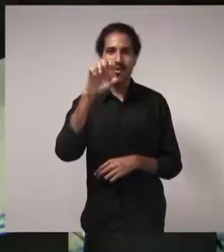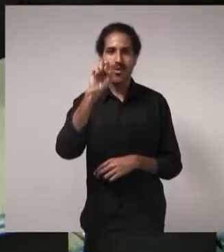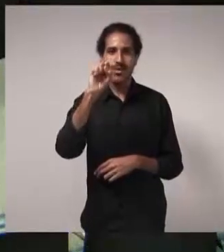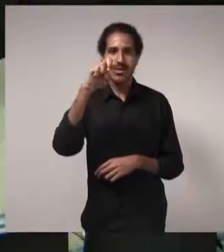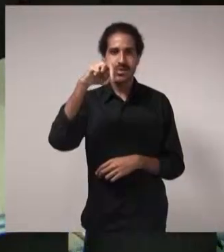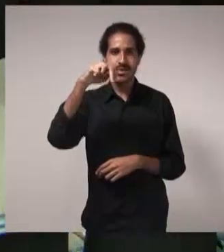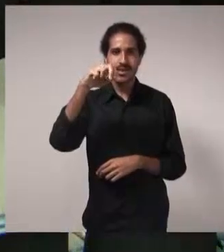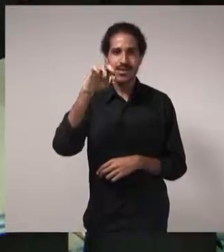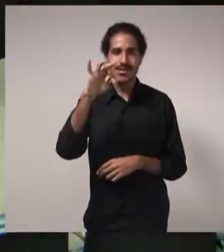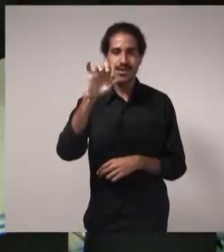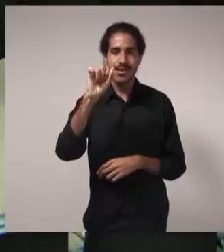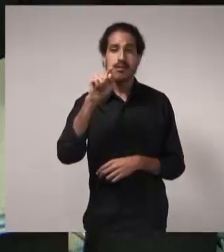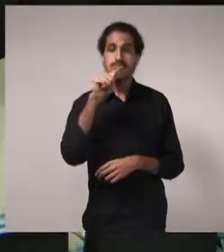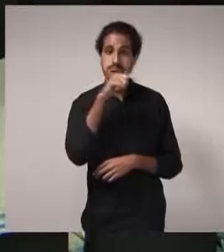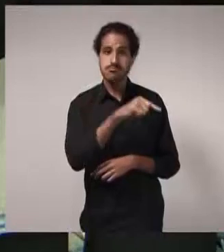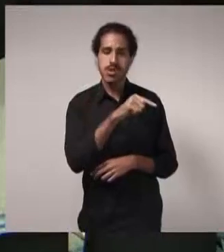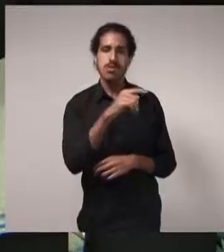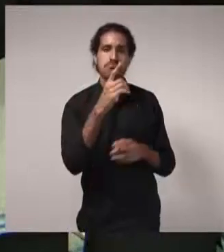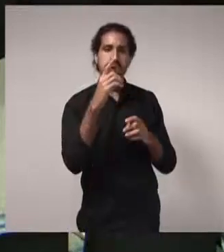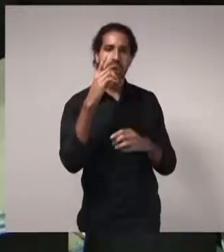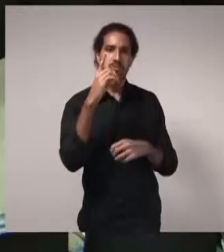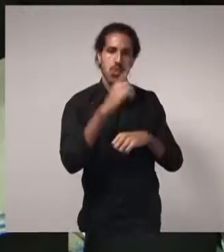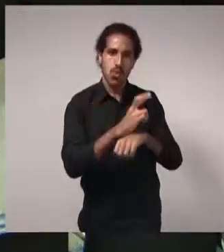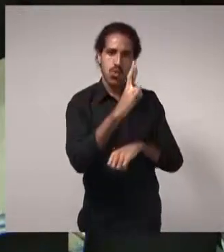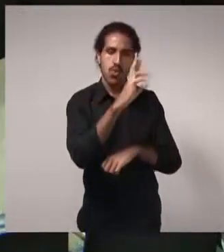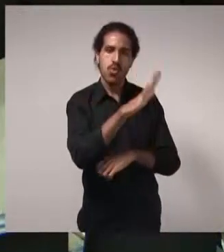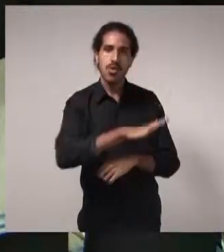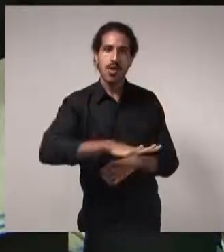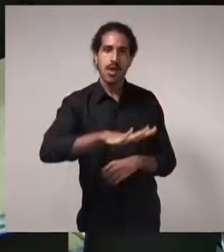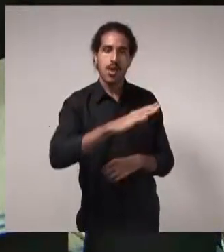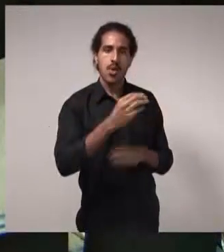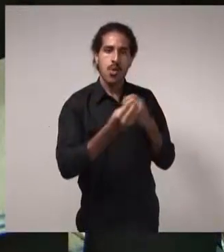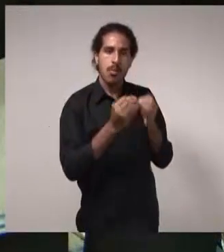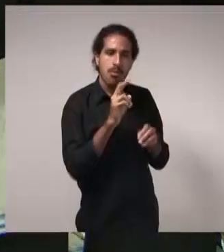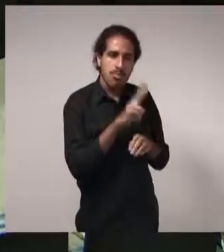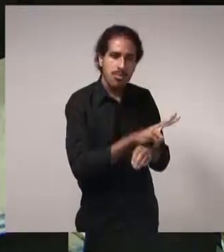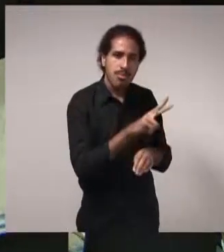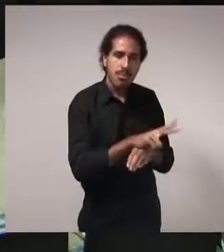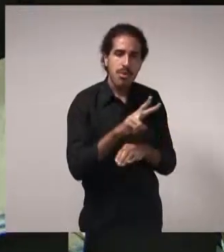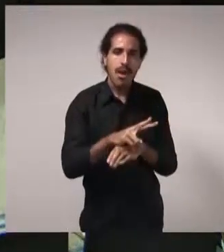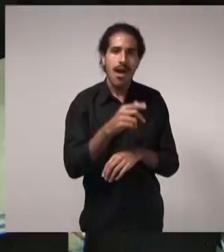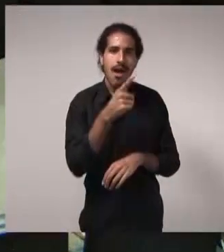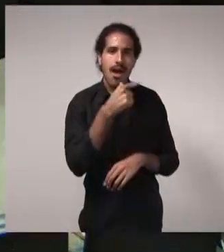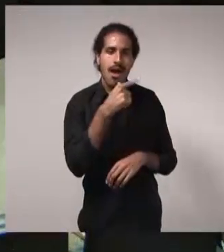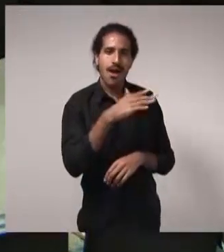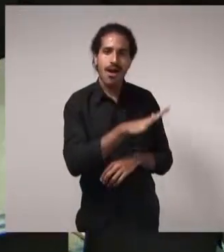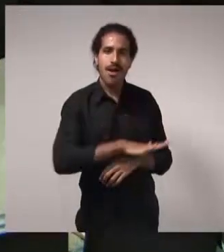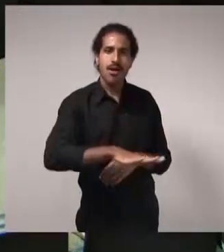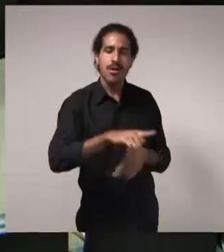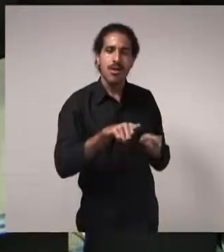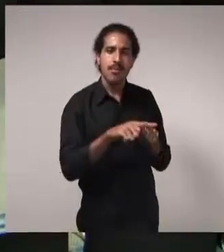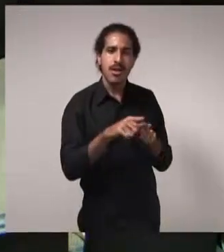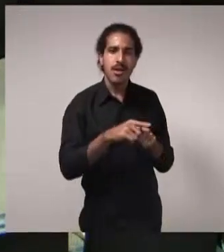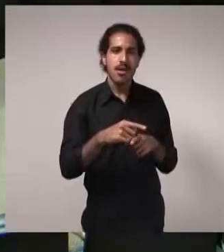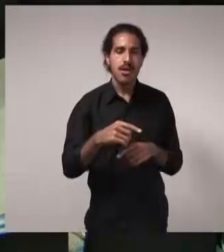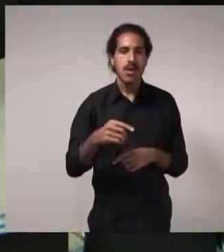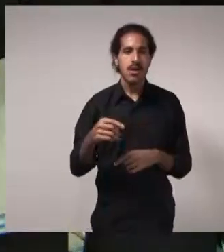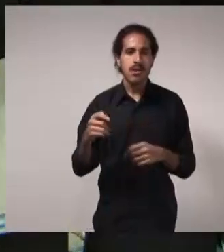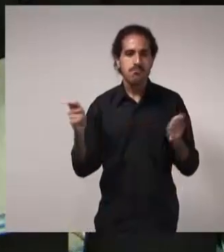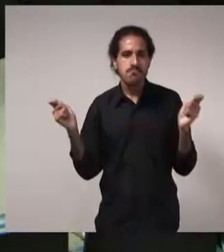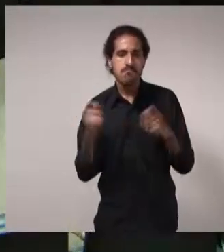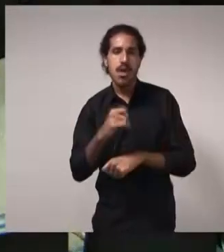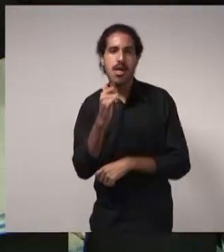Daniel é doutor em uso e conservação de água nas edificações e mestre em eficiência energética e